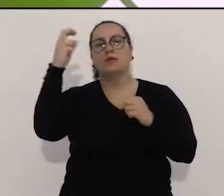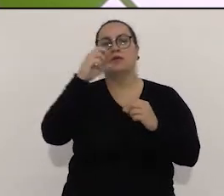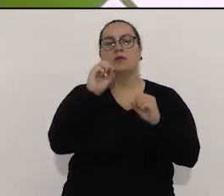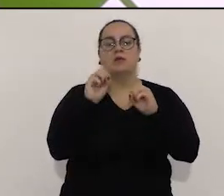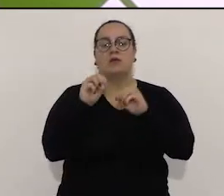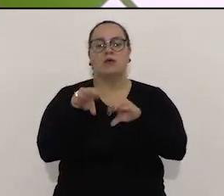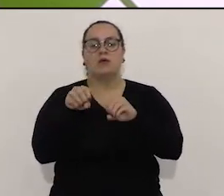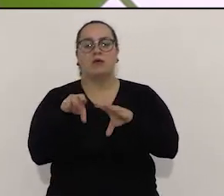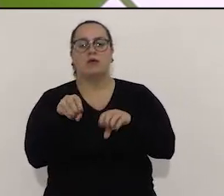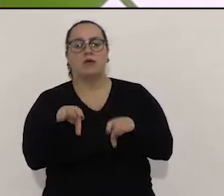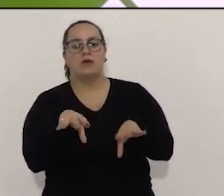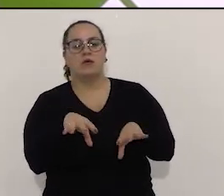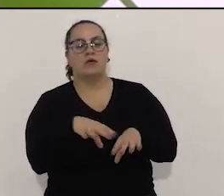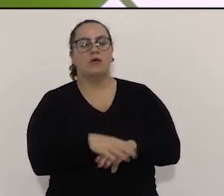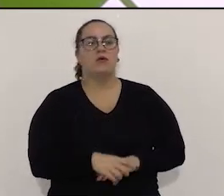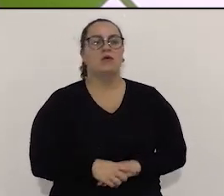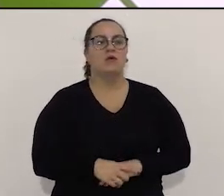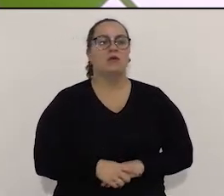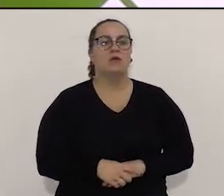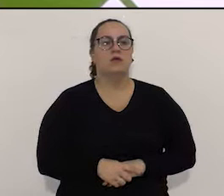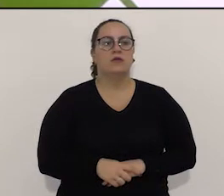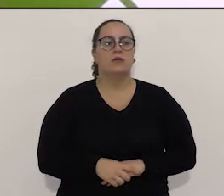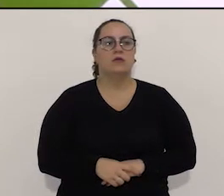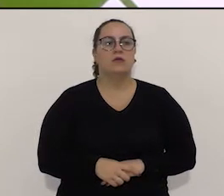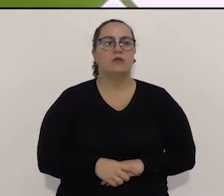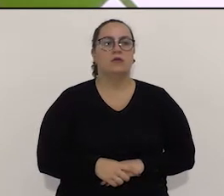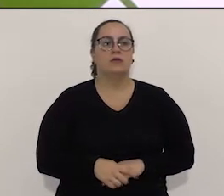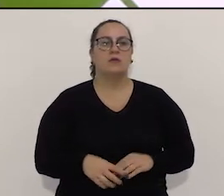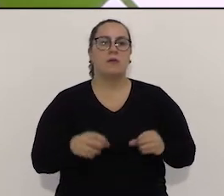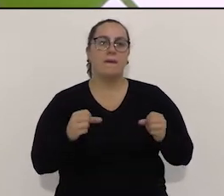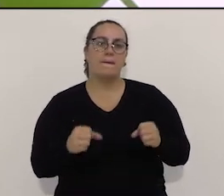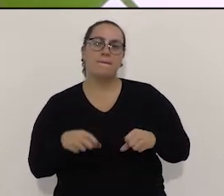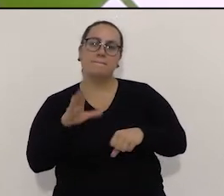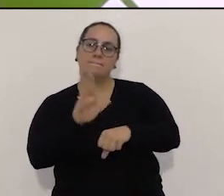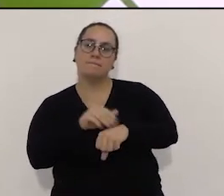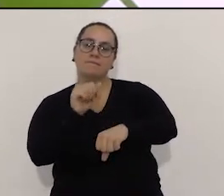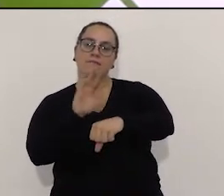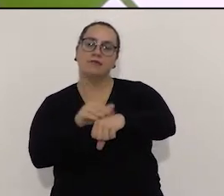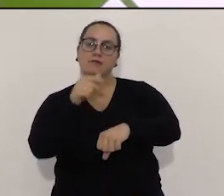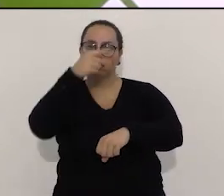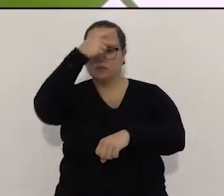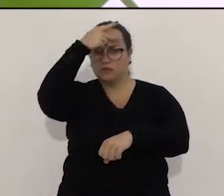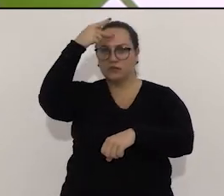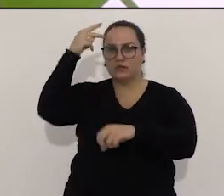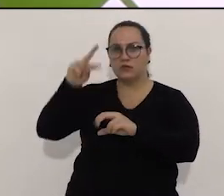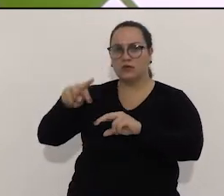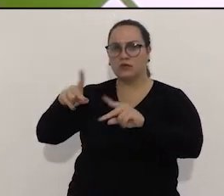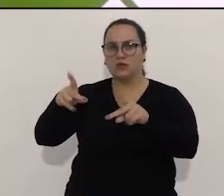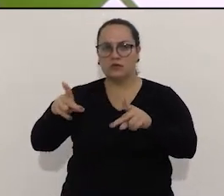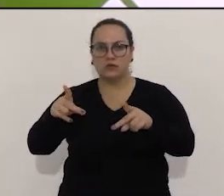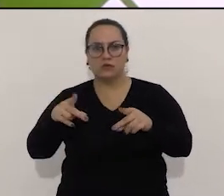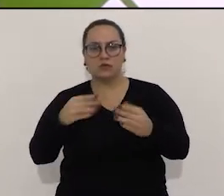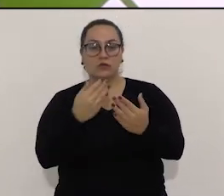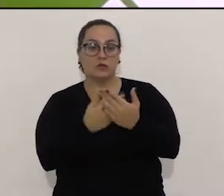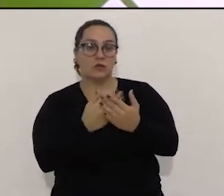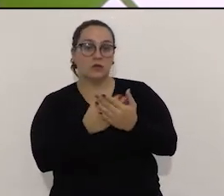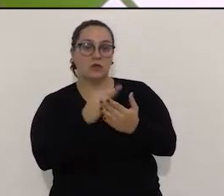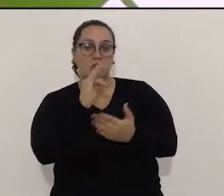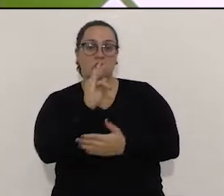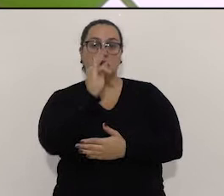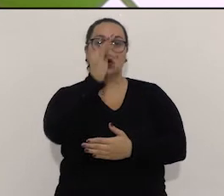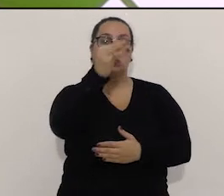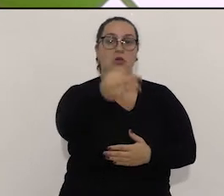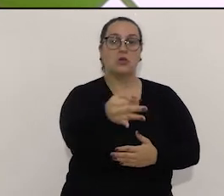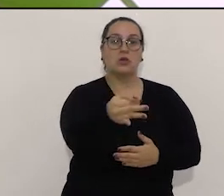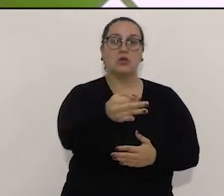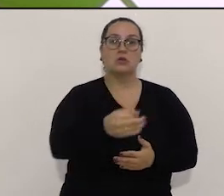educação? Porque, muitas vezes, nós podemos contratar o oficineiro para, no contraturno, ter a Escolinha do Futuro, que a gente quer fazer, desses